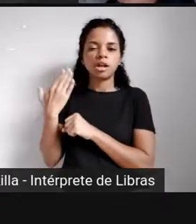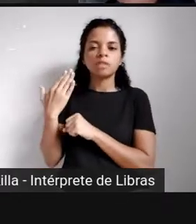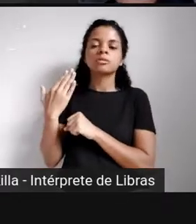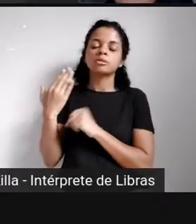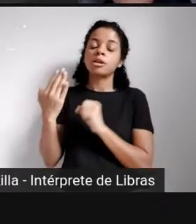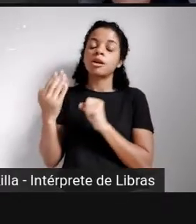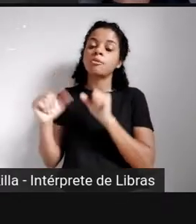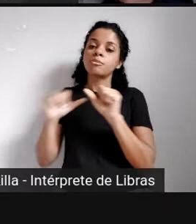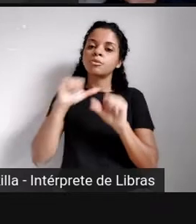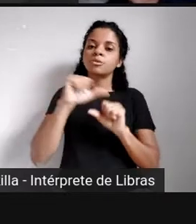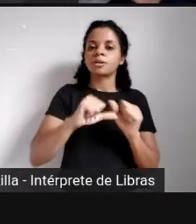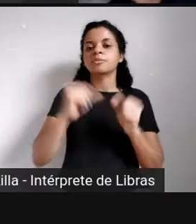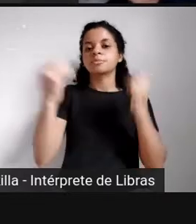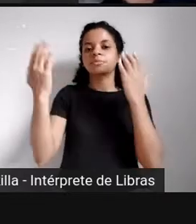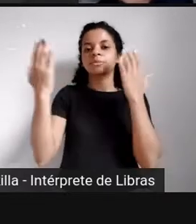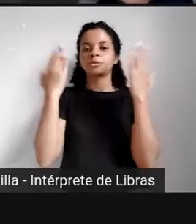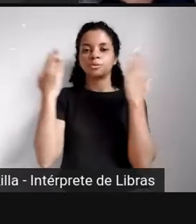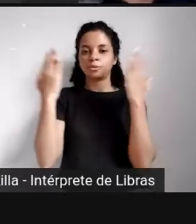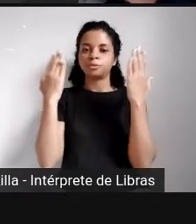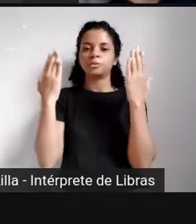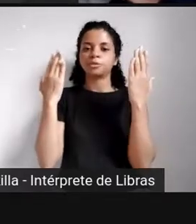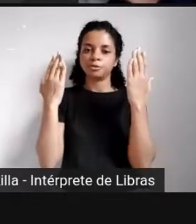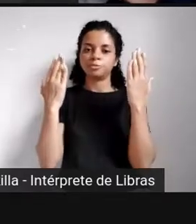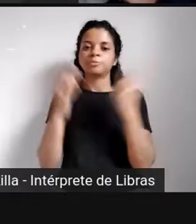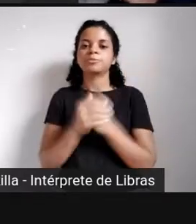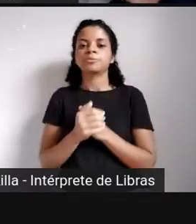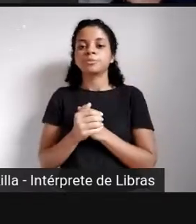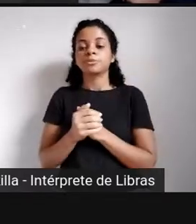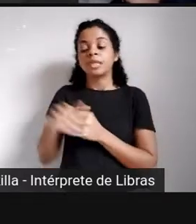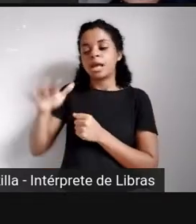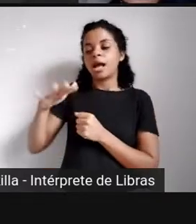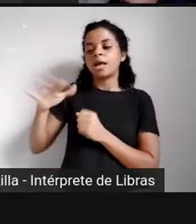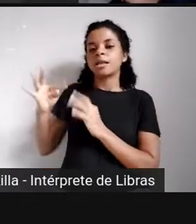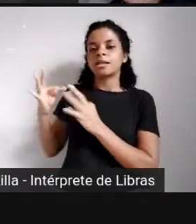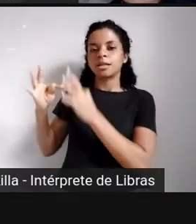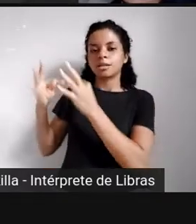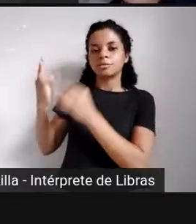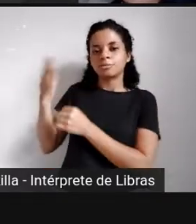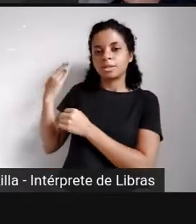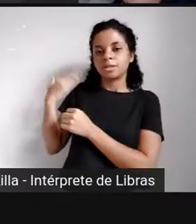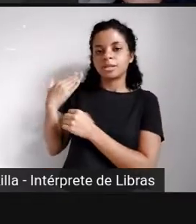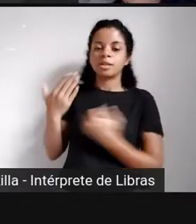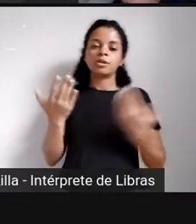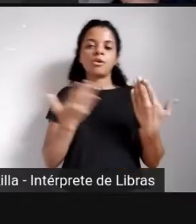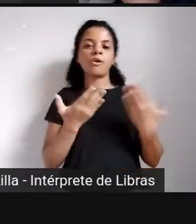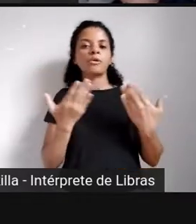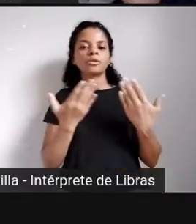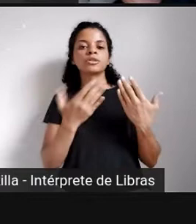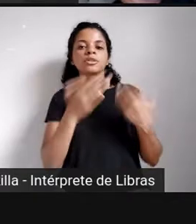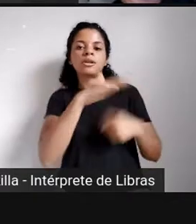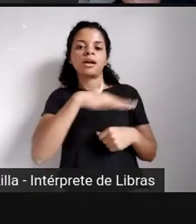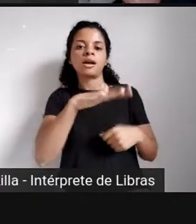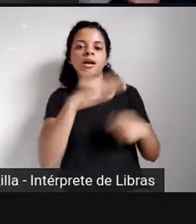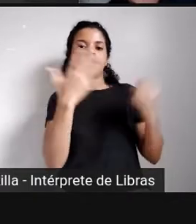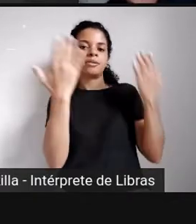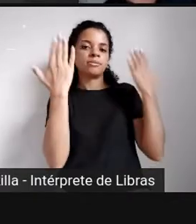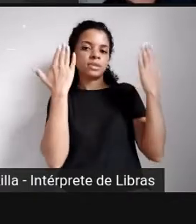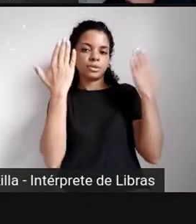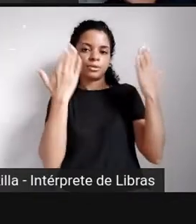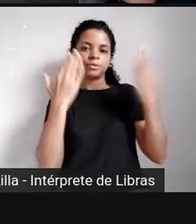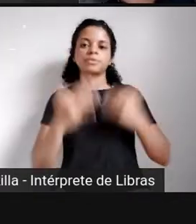tecnológica e hoje o forte dos meus estudos, da minha produção é na área de psicologia.